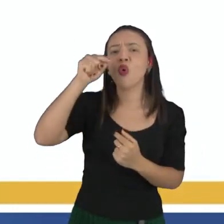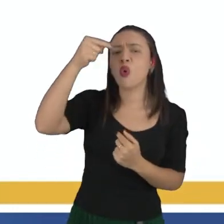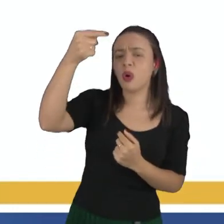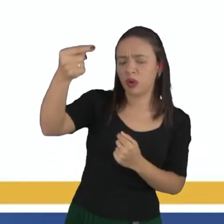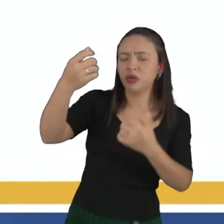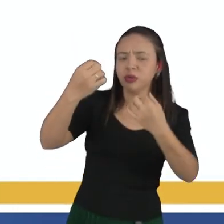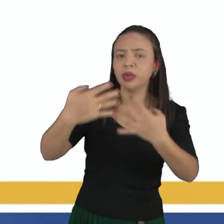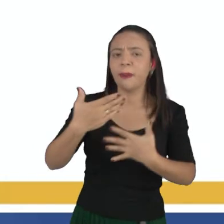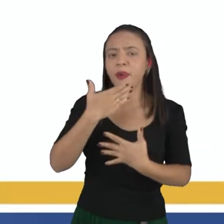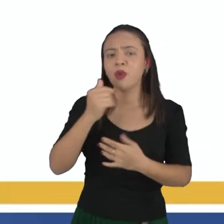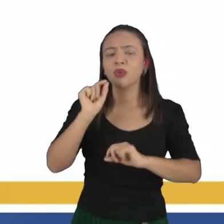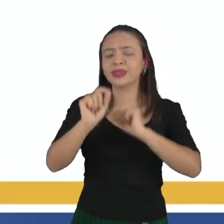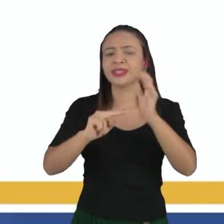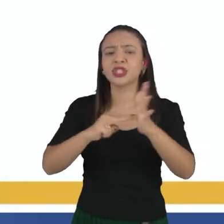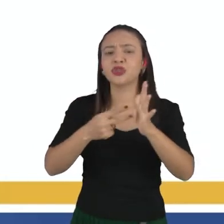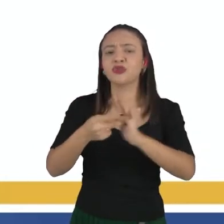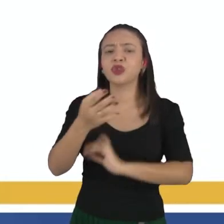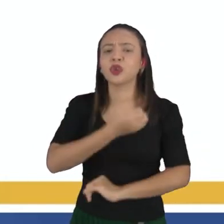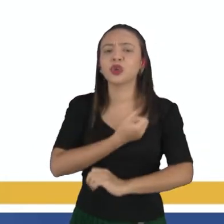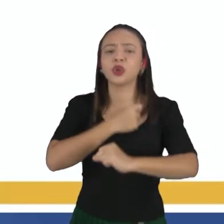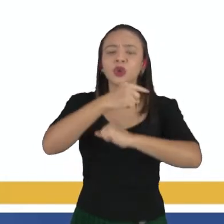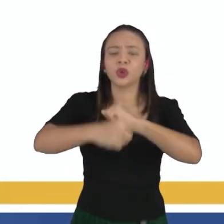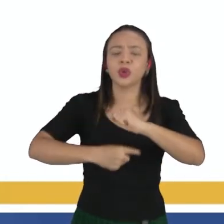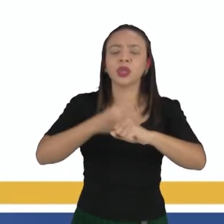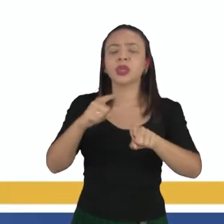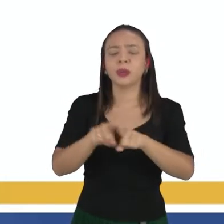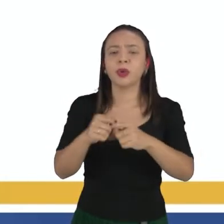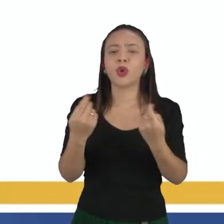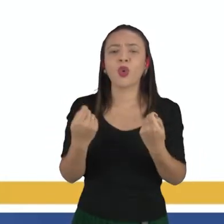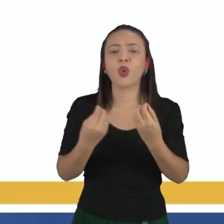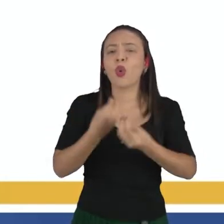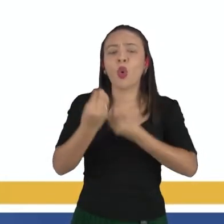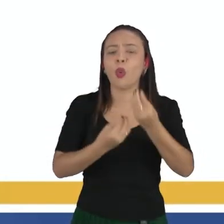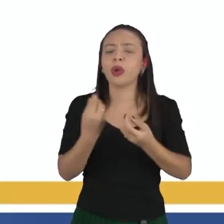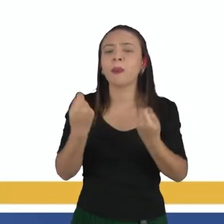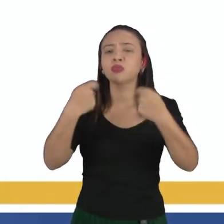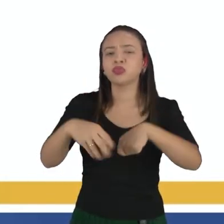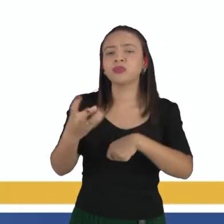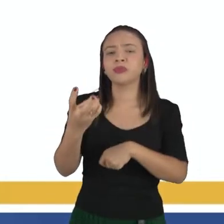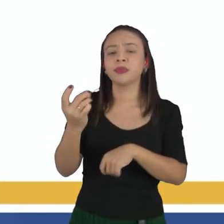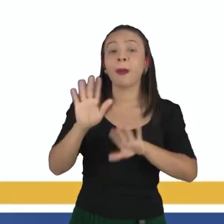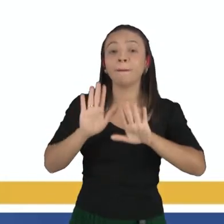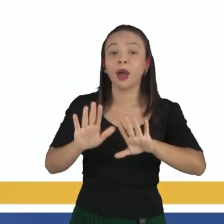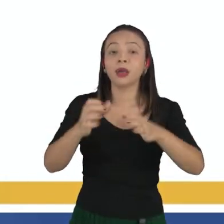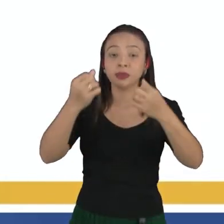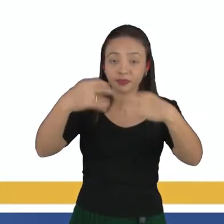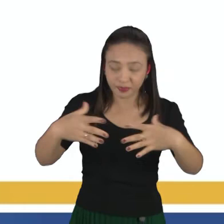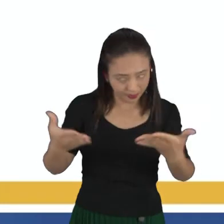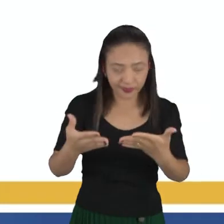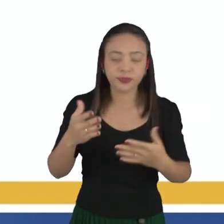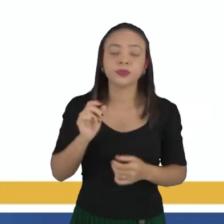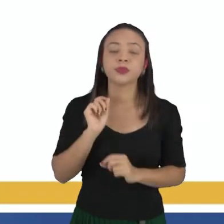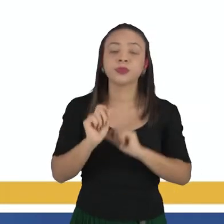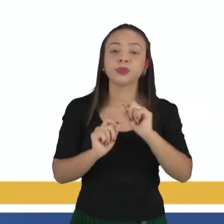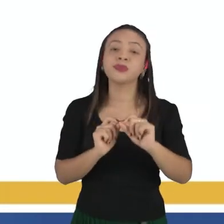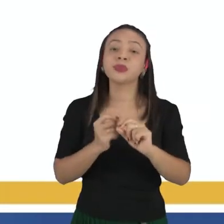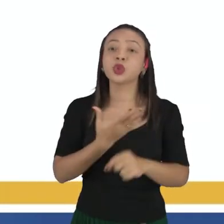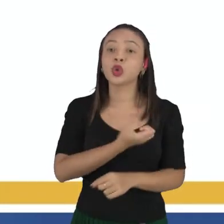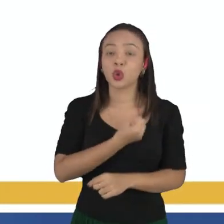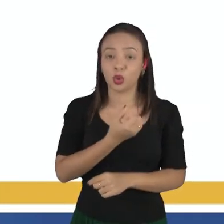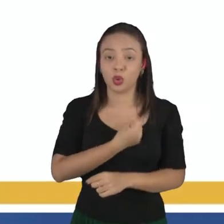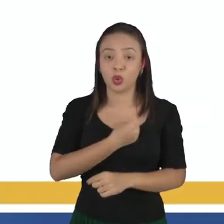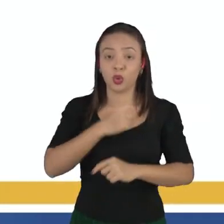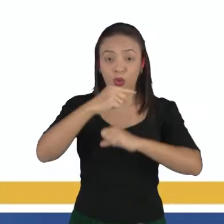vai estar definindo o que que é o número atômico, como que a gente consegue calcular. Mas eu já adianto pra vocês que o número atômico é a